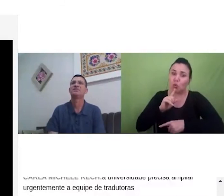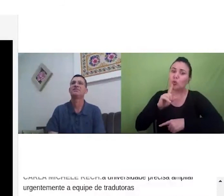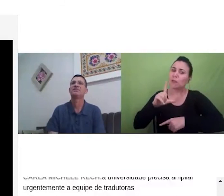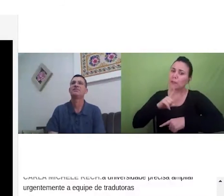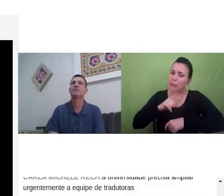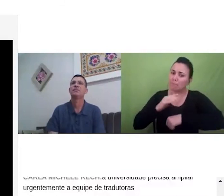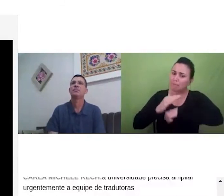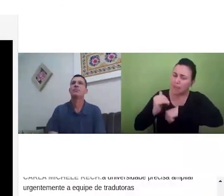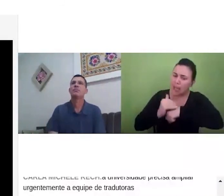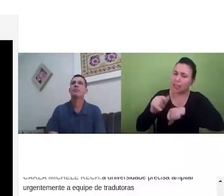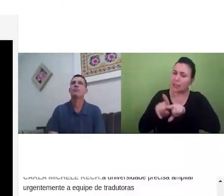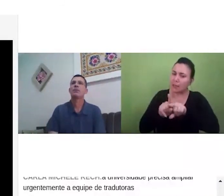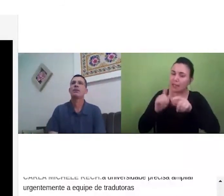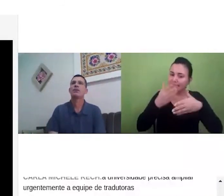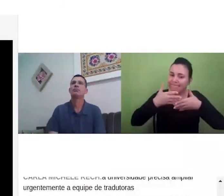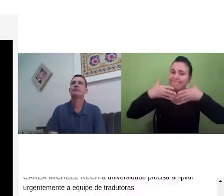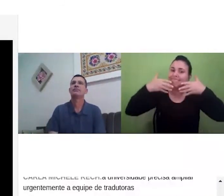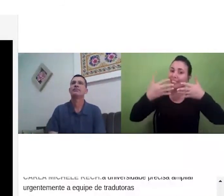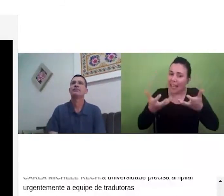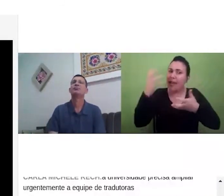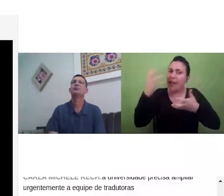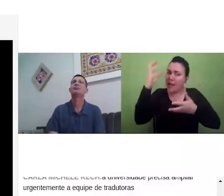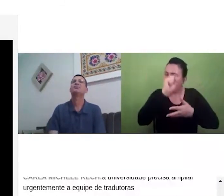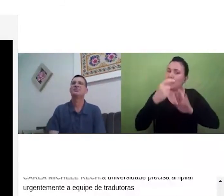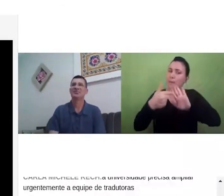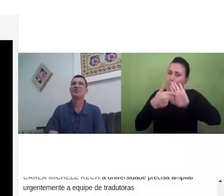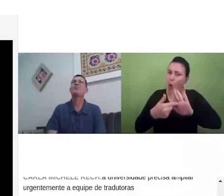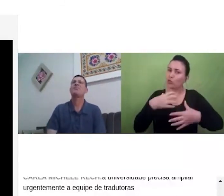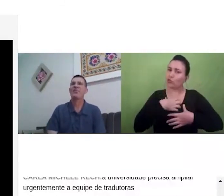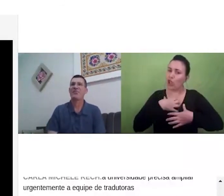assim como os intérpretes que ajudam muito os professores